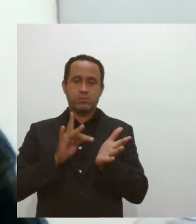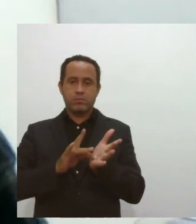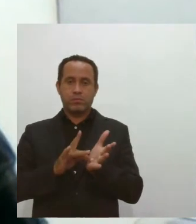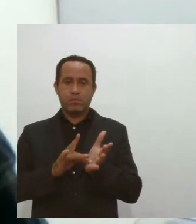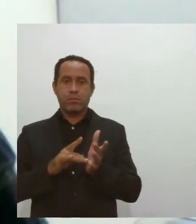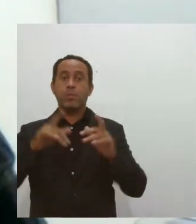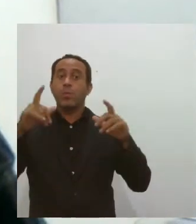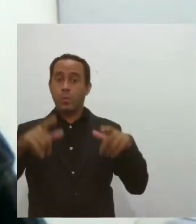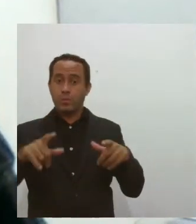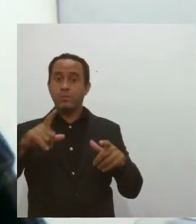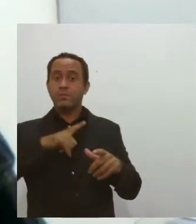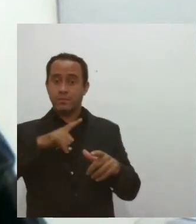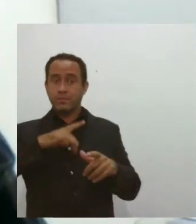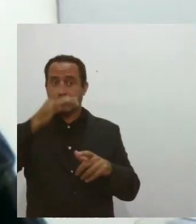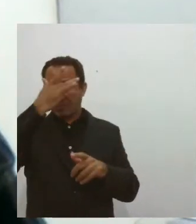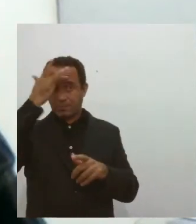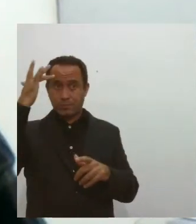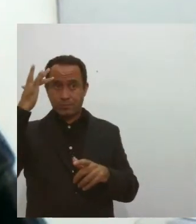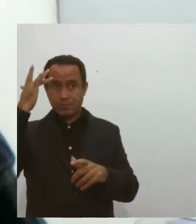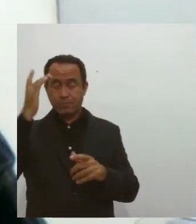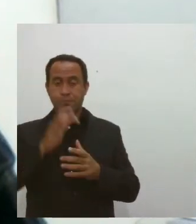onde tem muitos pacientes,